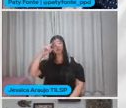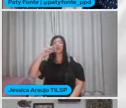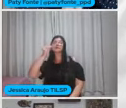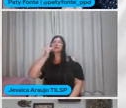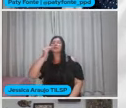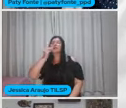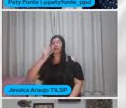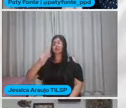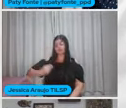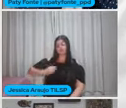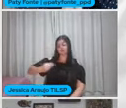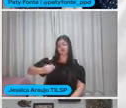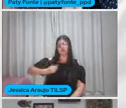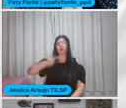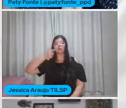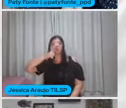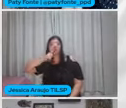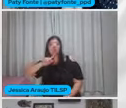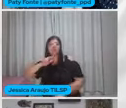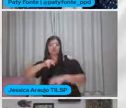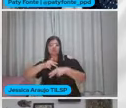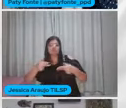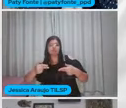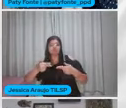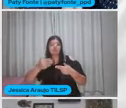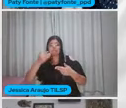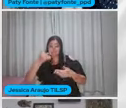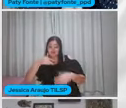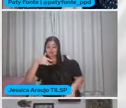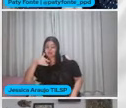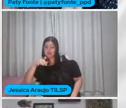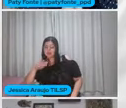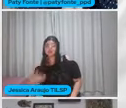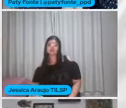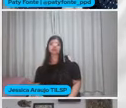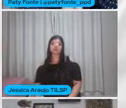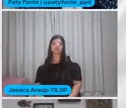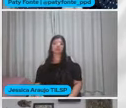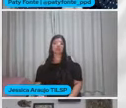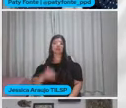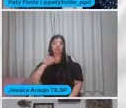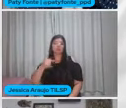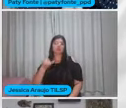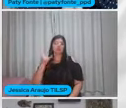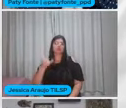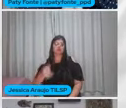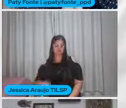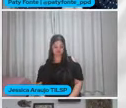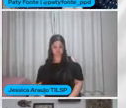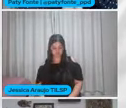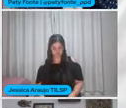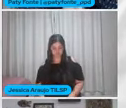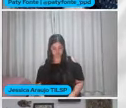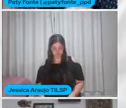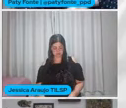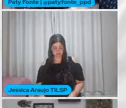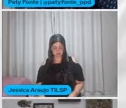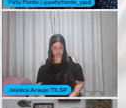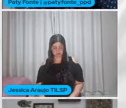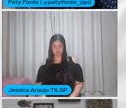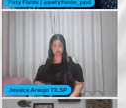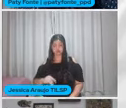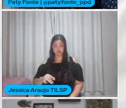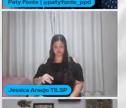sobreviver De tentar dar conta Das coisas Deixa passar As oportunidades Às vezes De propiciar